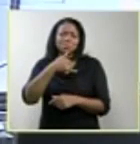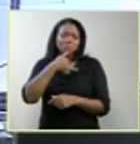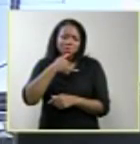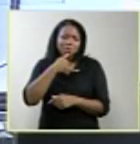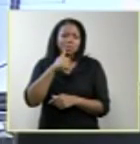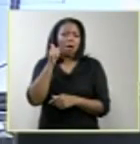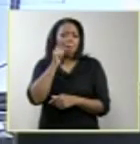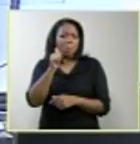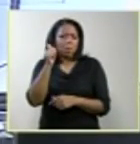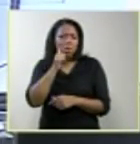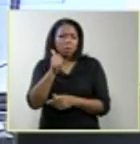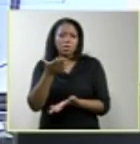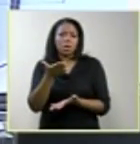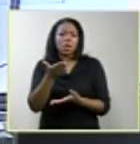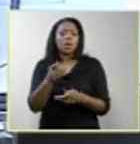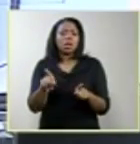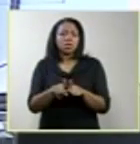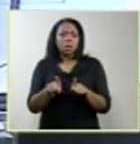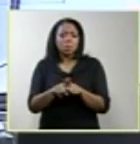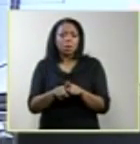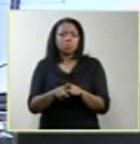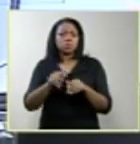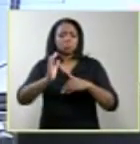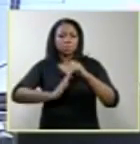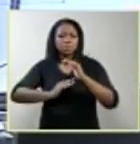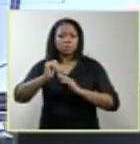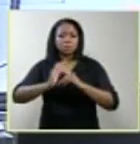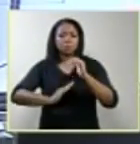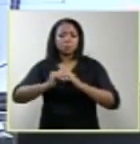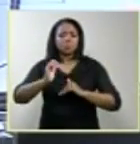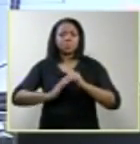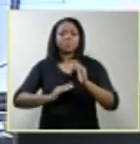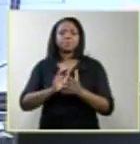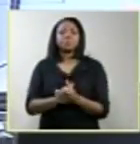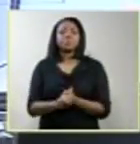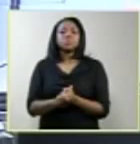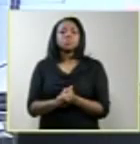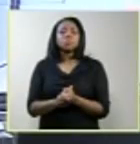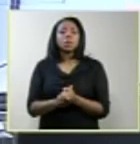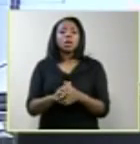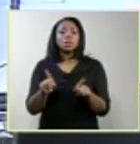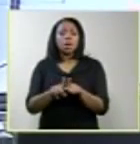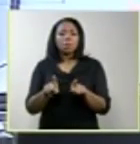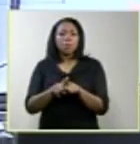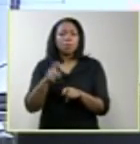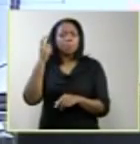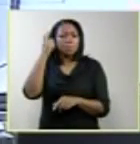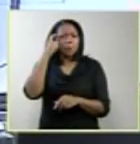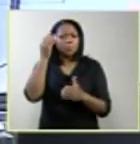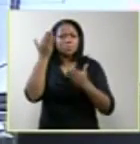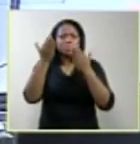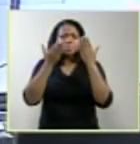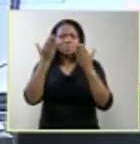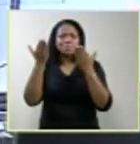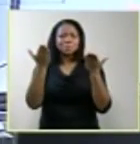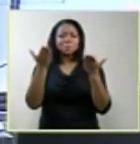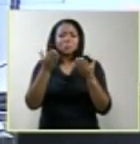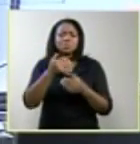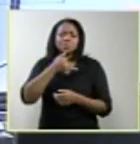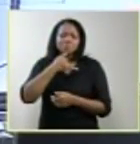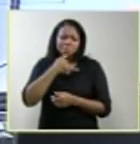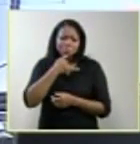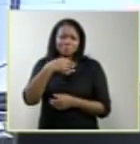mulher como para os profissionais. O impacto psíquico é muito grande para as mulheres, é devastador.